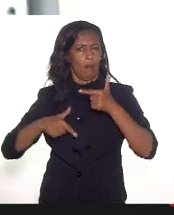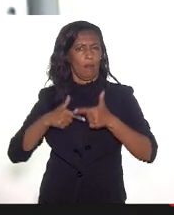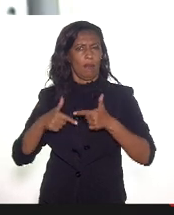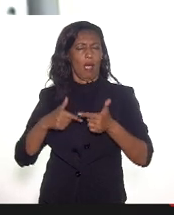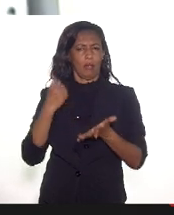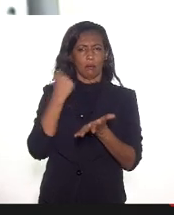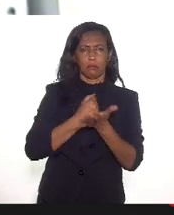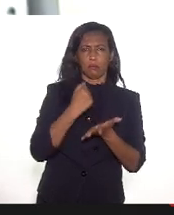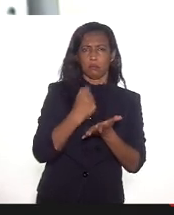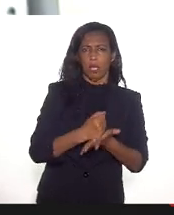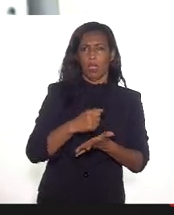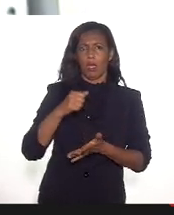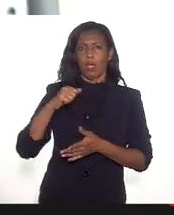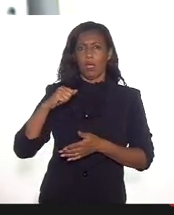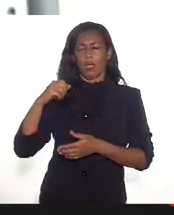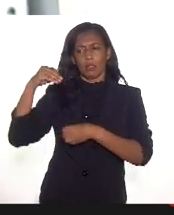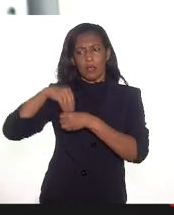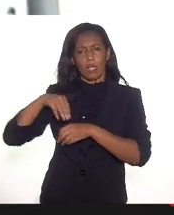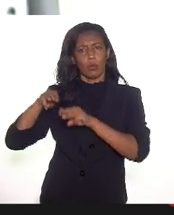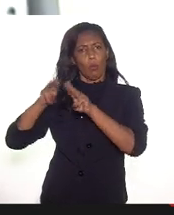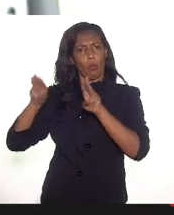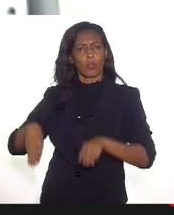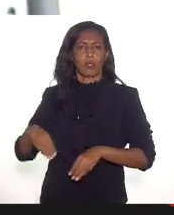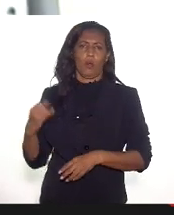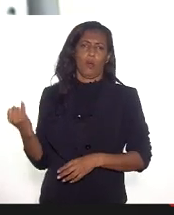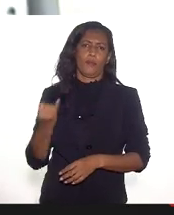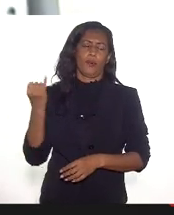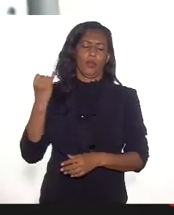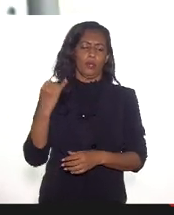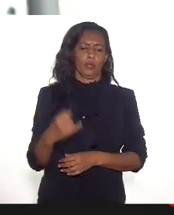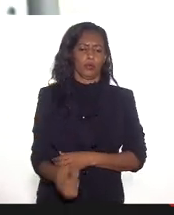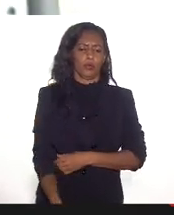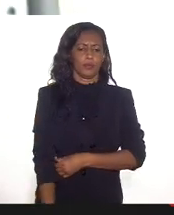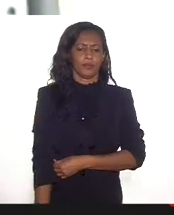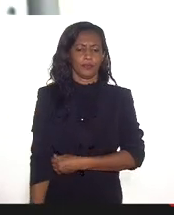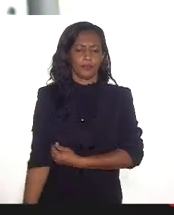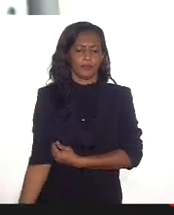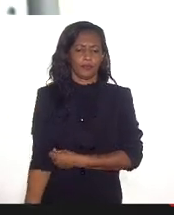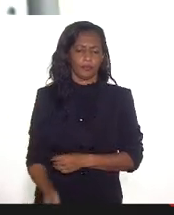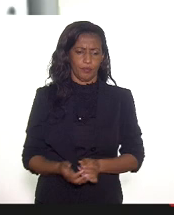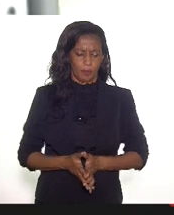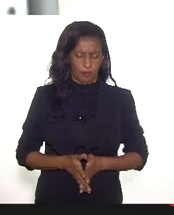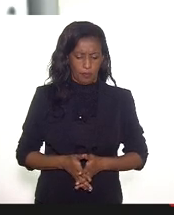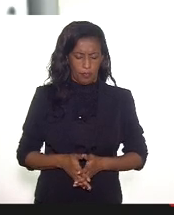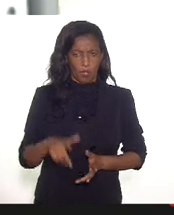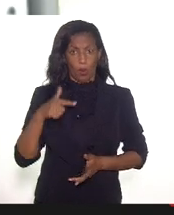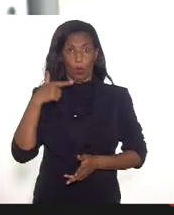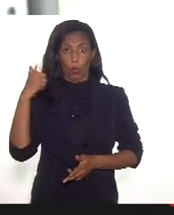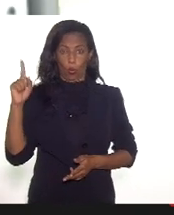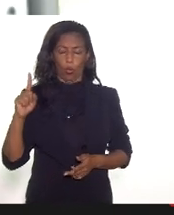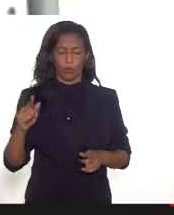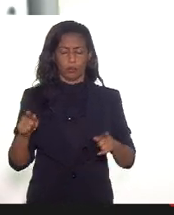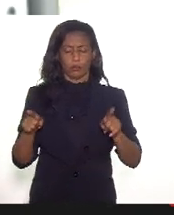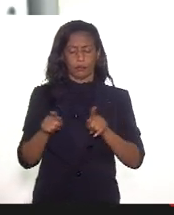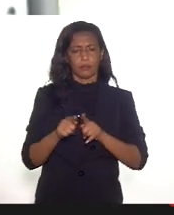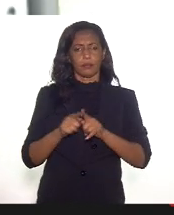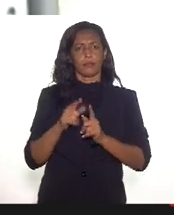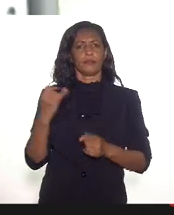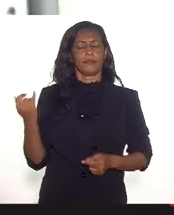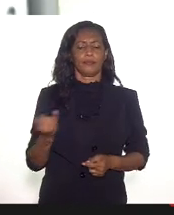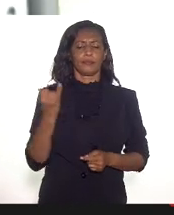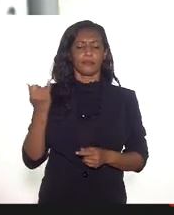trabalho terceirizado nos museus. Bom, dito isso, eu queria dizer um outro ponto, que é o seguinte,